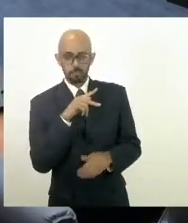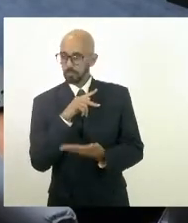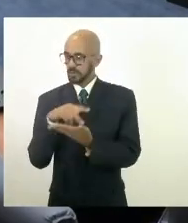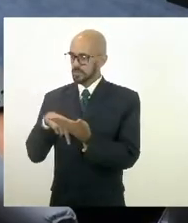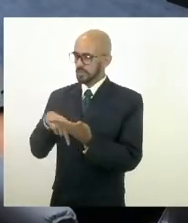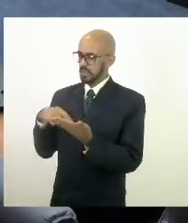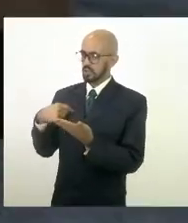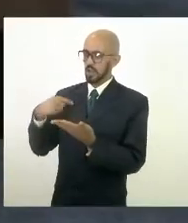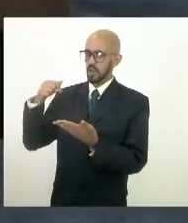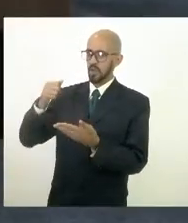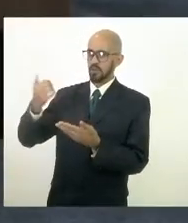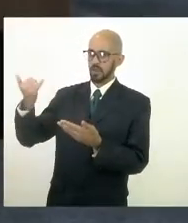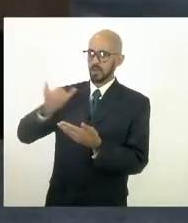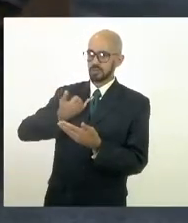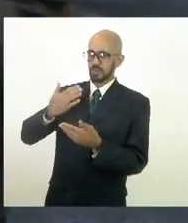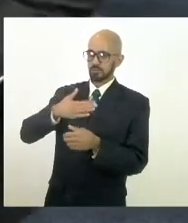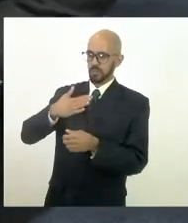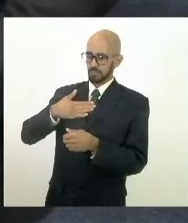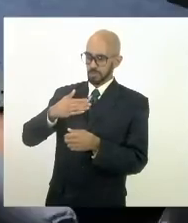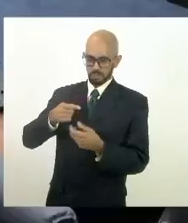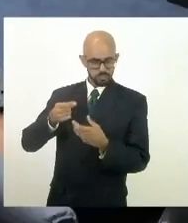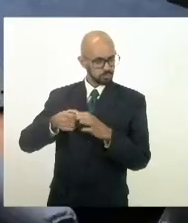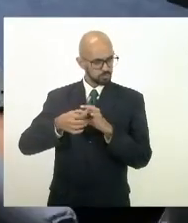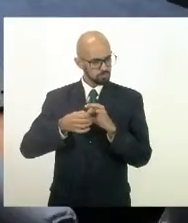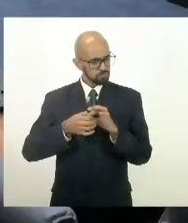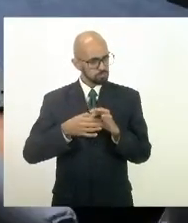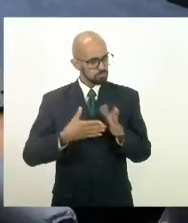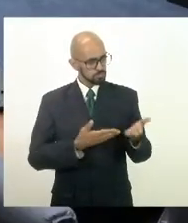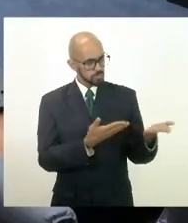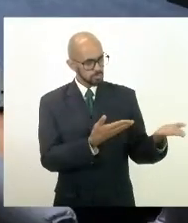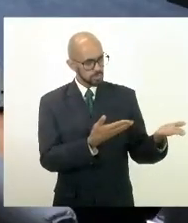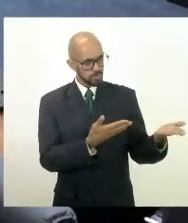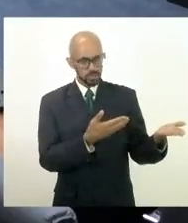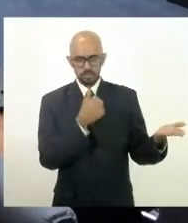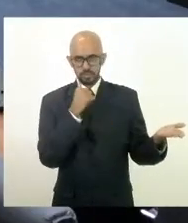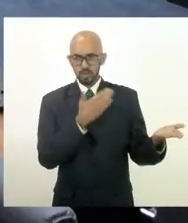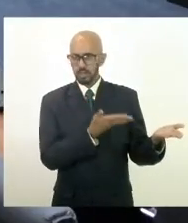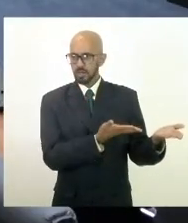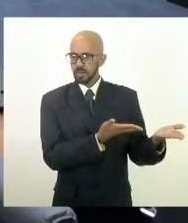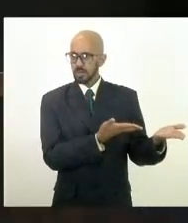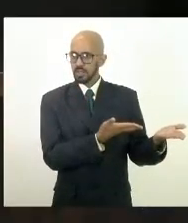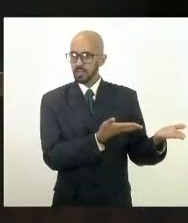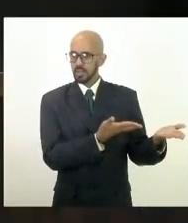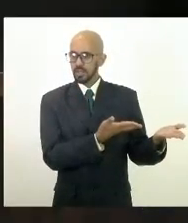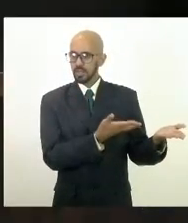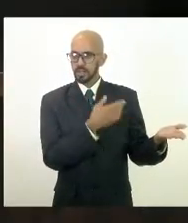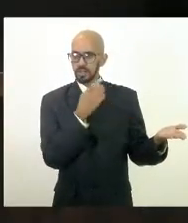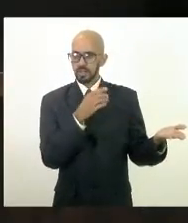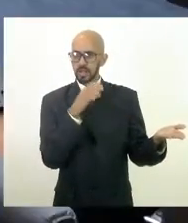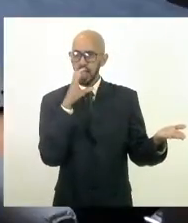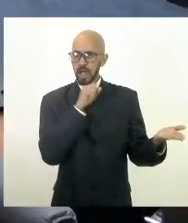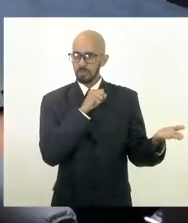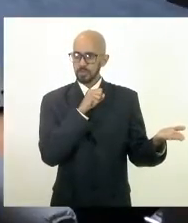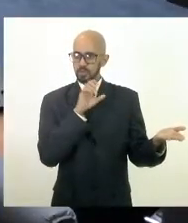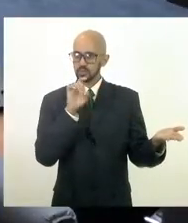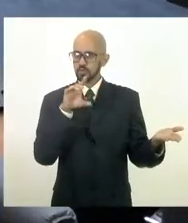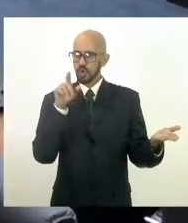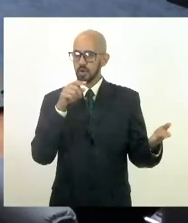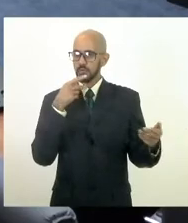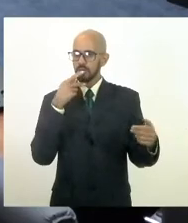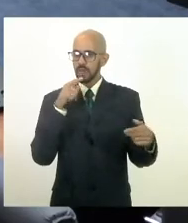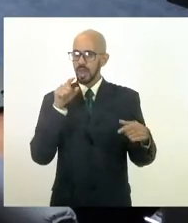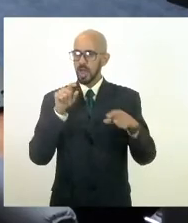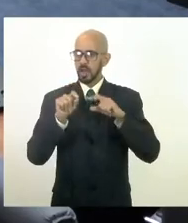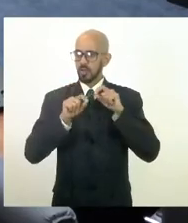mas eu concedo à senhora excelência, fique à vontade. Não, senhor presidente, muito rápido, é só para